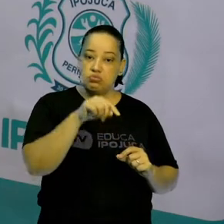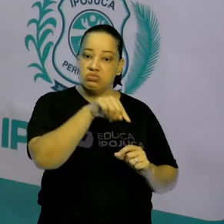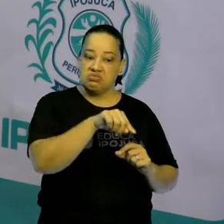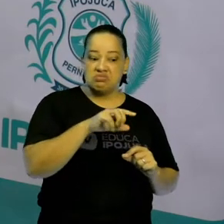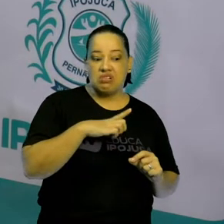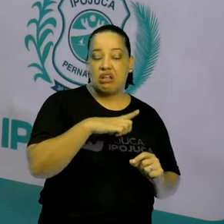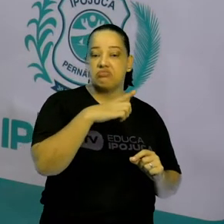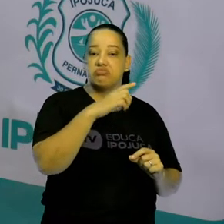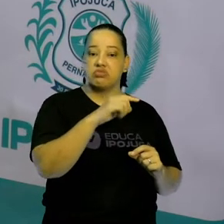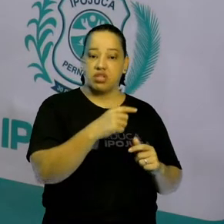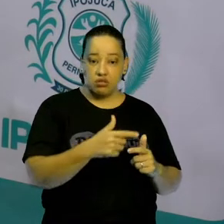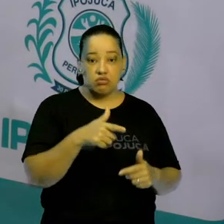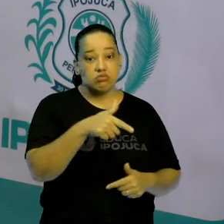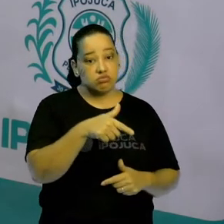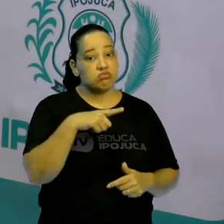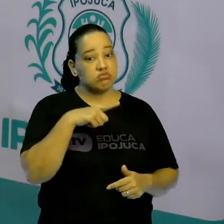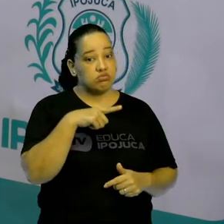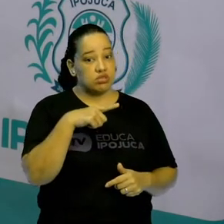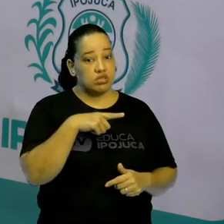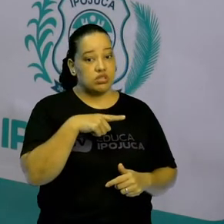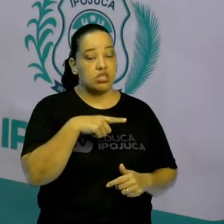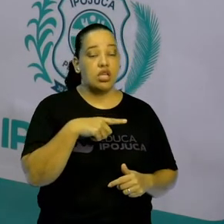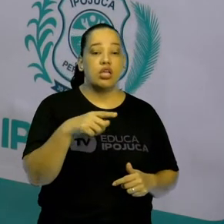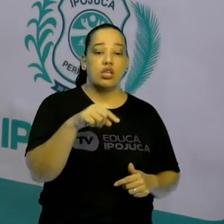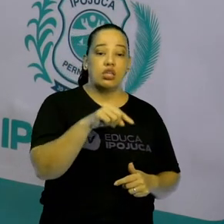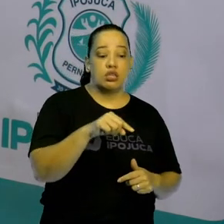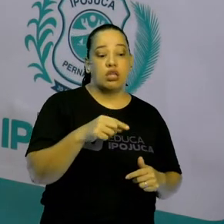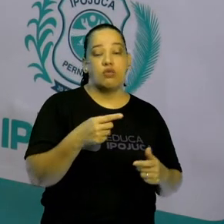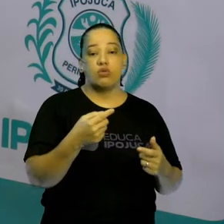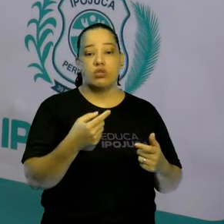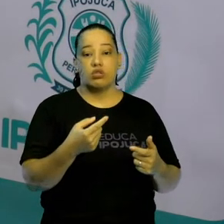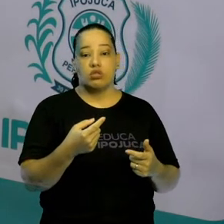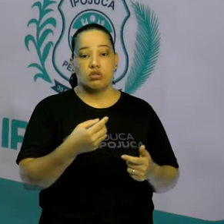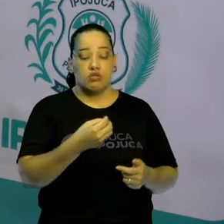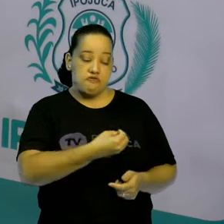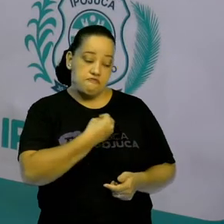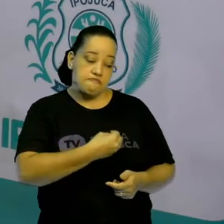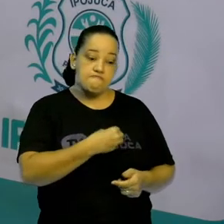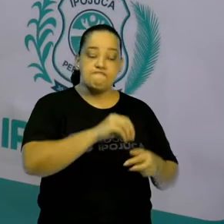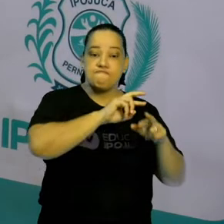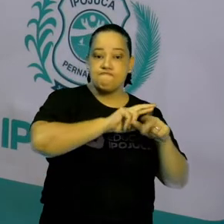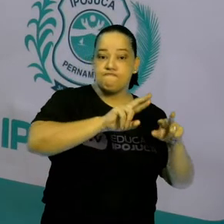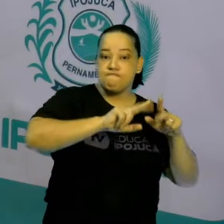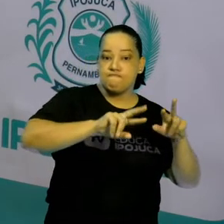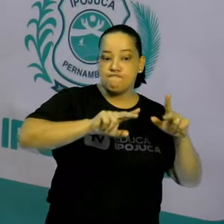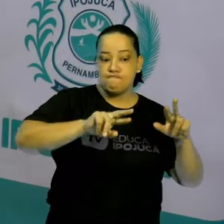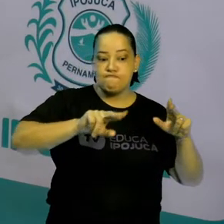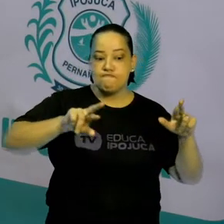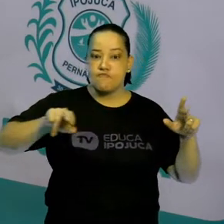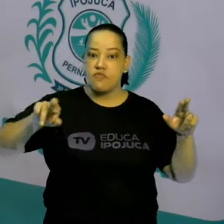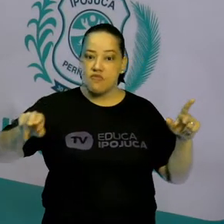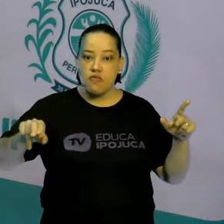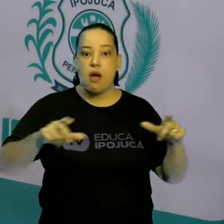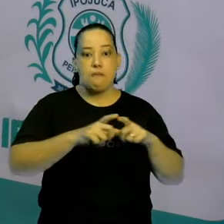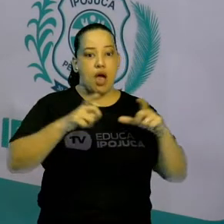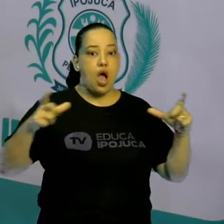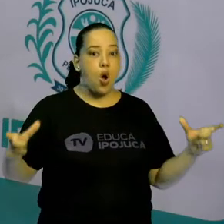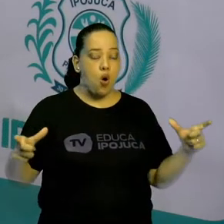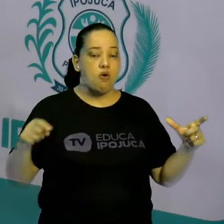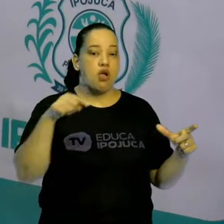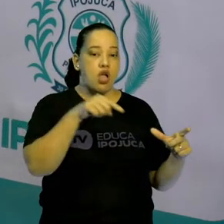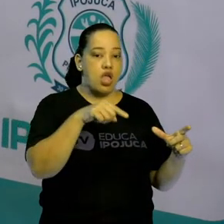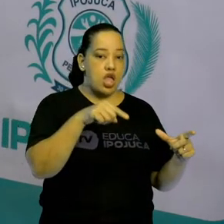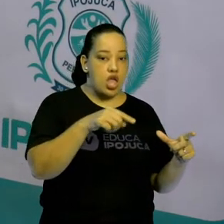Então, ele tem a maior biodiversidade do mundo, certo? Ele tem mais de